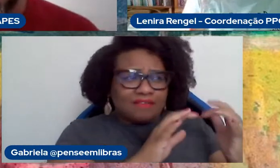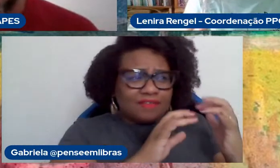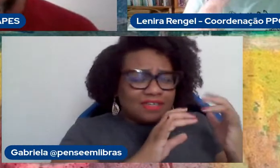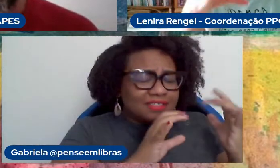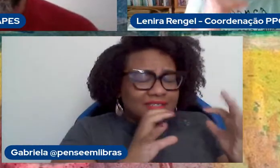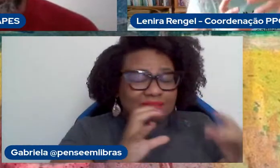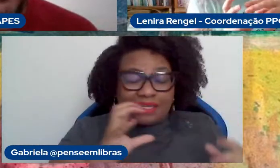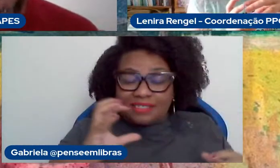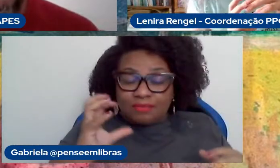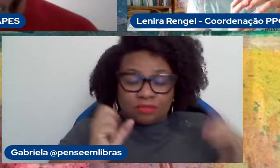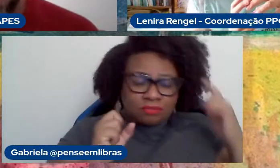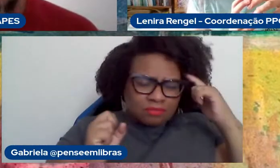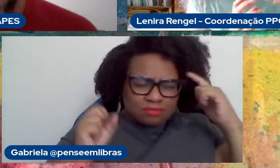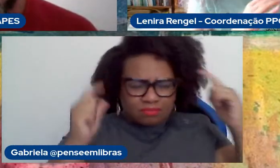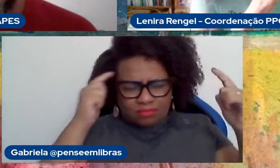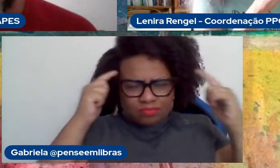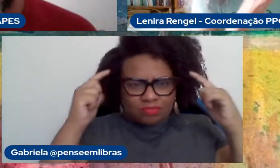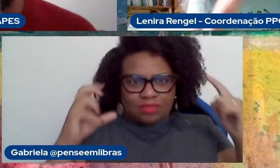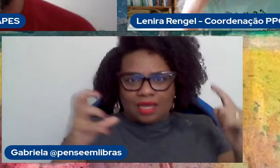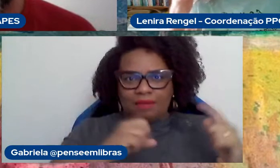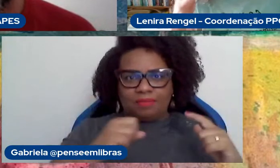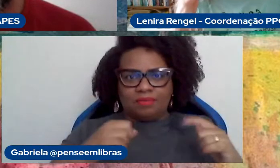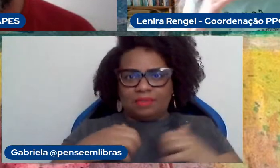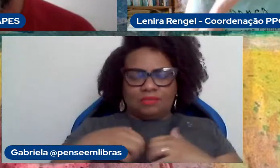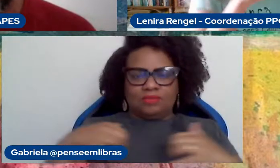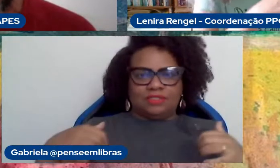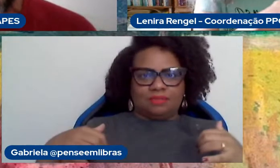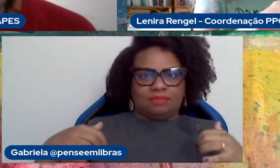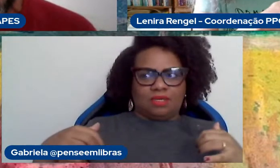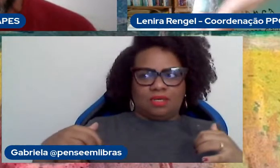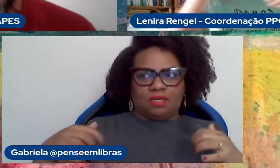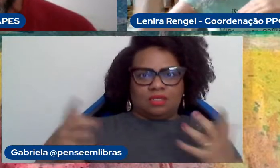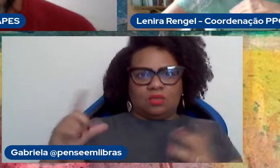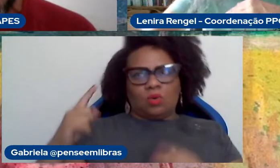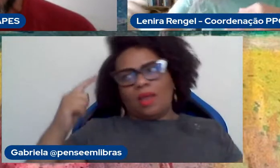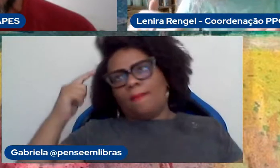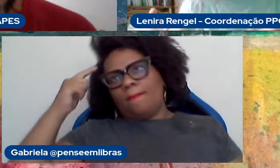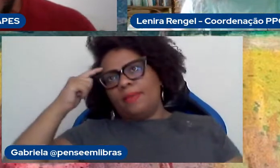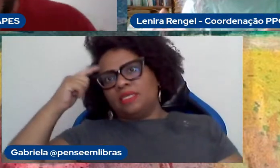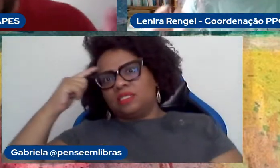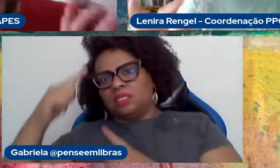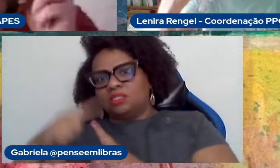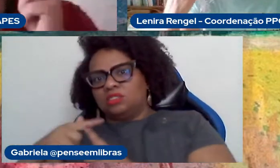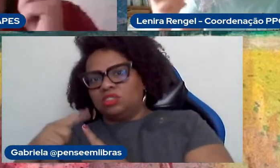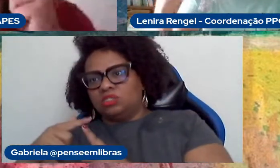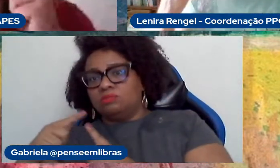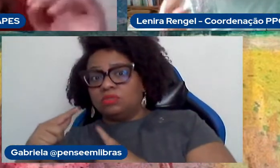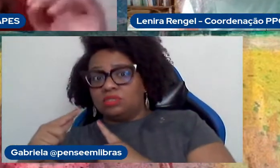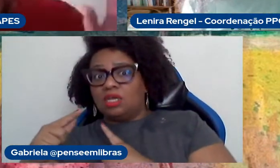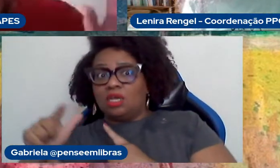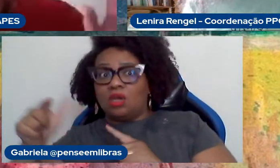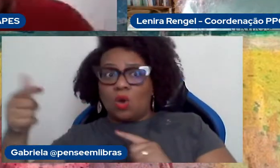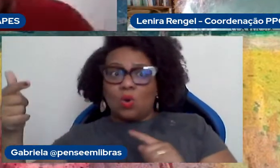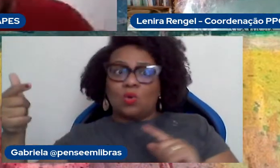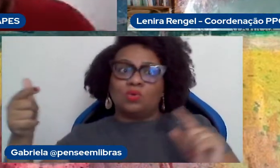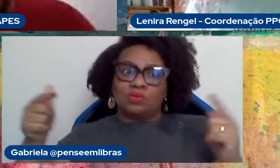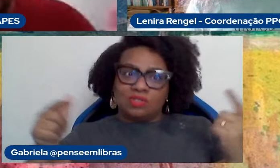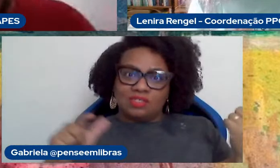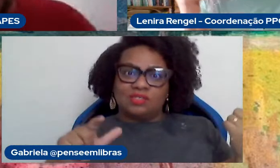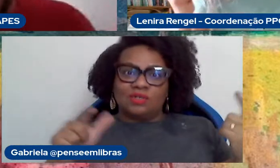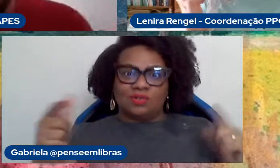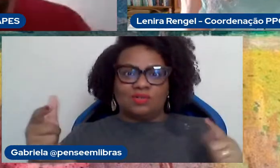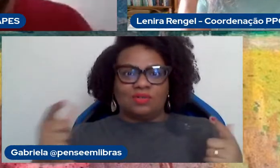muito rápida, justamente para não separar, claro, não é um tipo de pensar, mas há outras maneiras de pensar, ela é